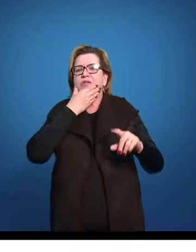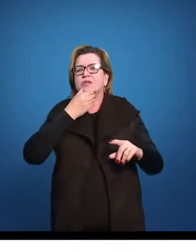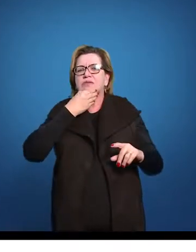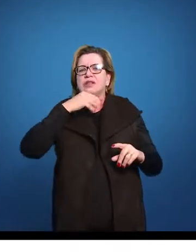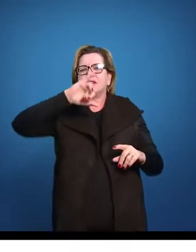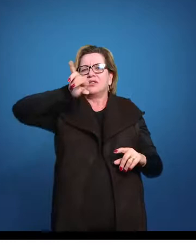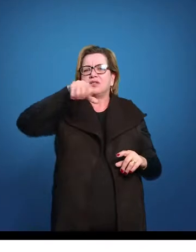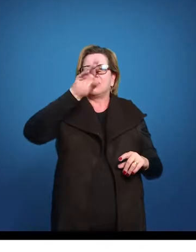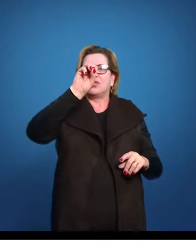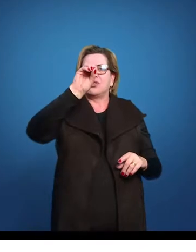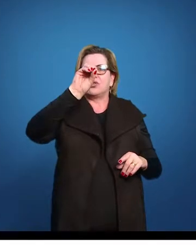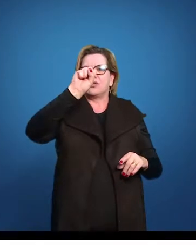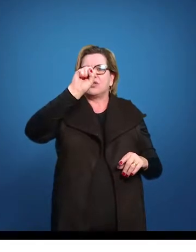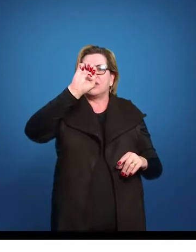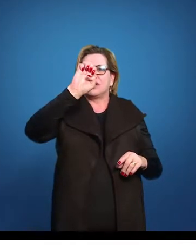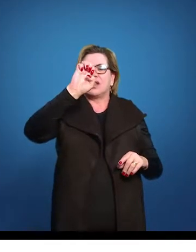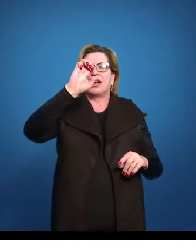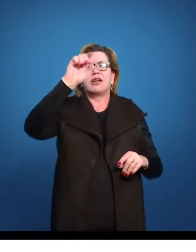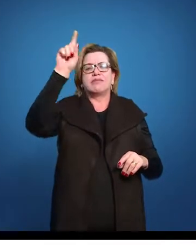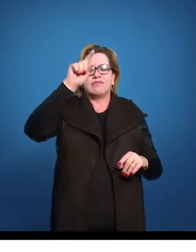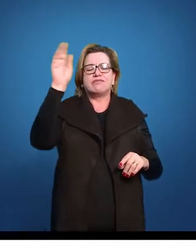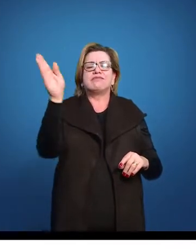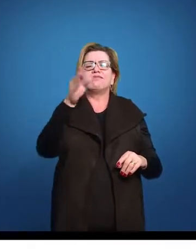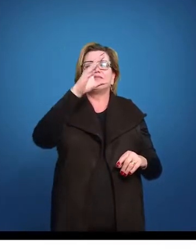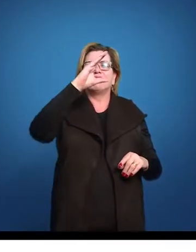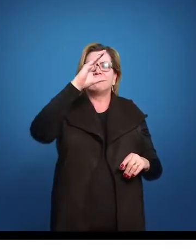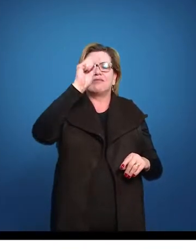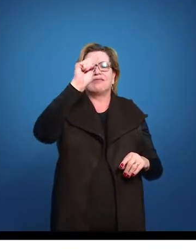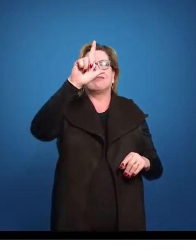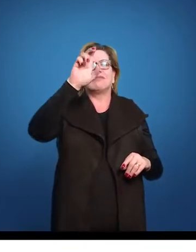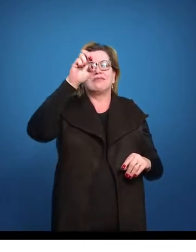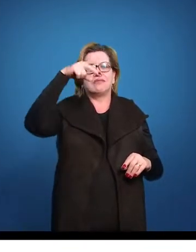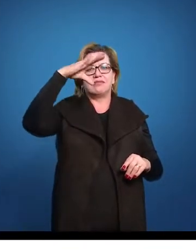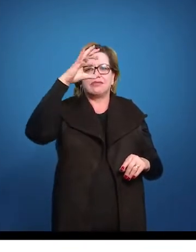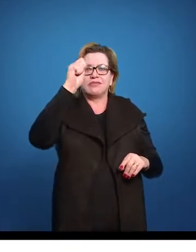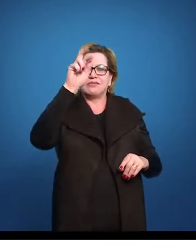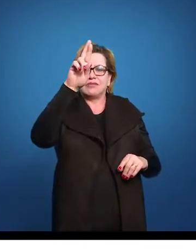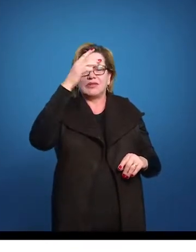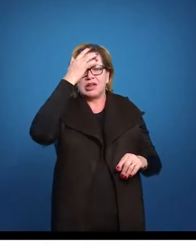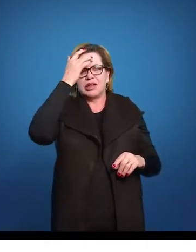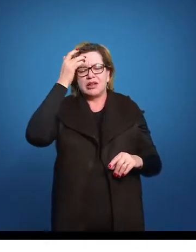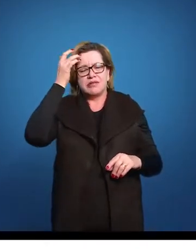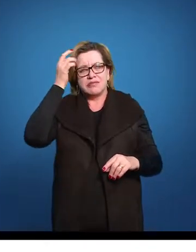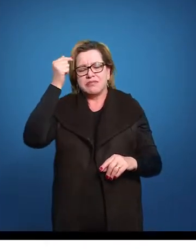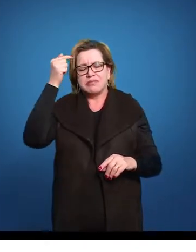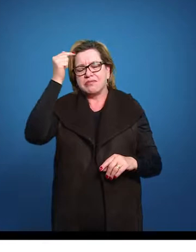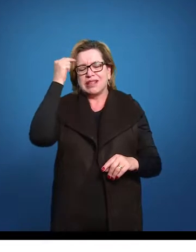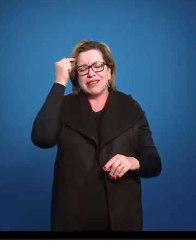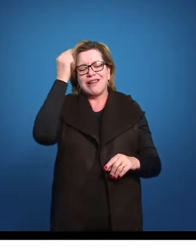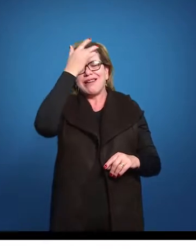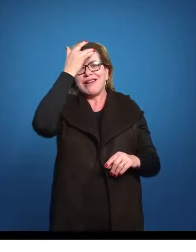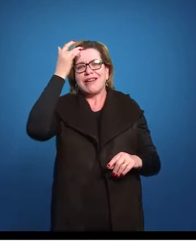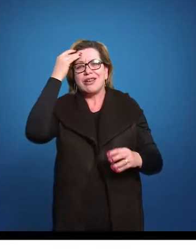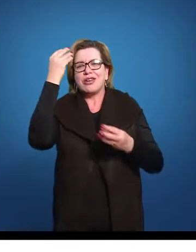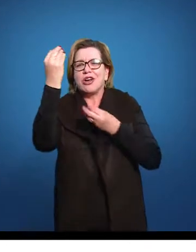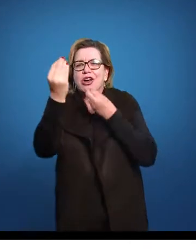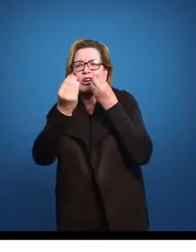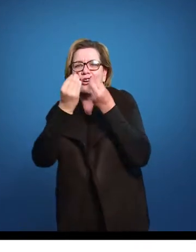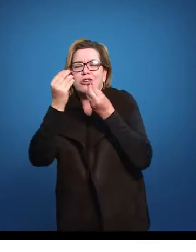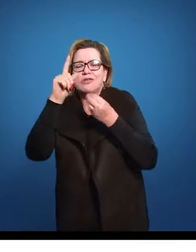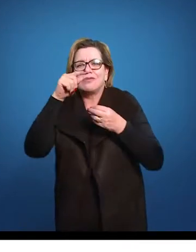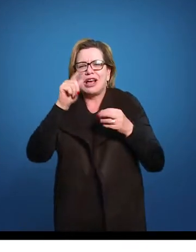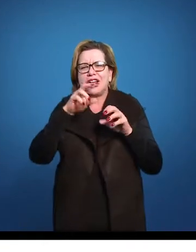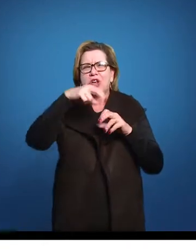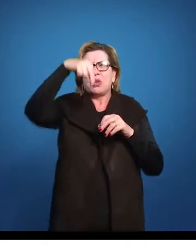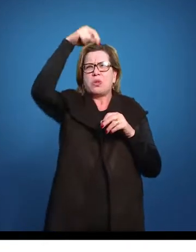no sertanejo, é pensar no gaúcho, é pensar no caipira, é pensar também na questão histórica de como se forma o Brasil, como é